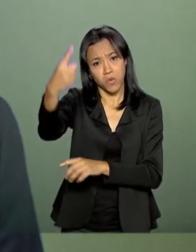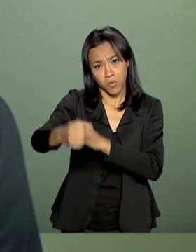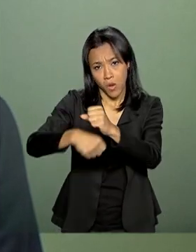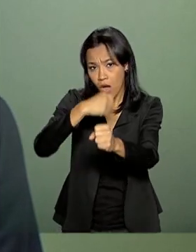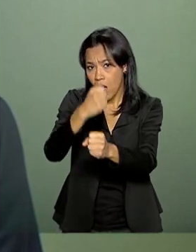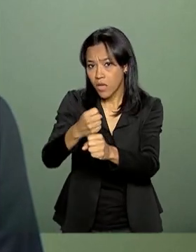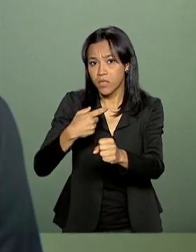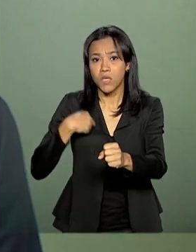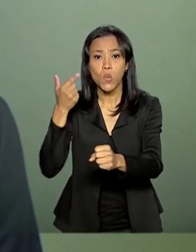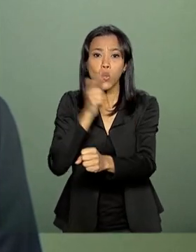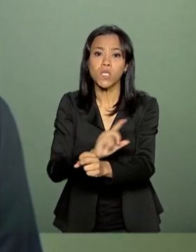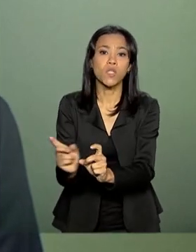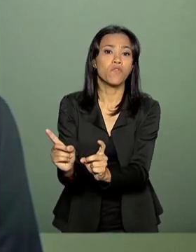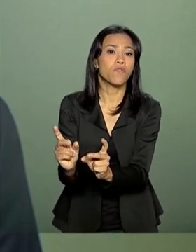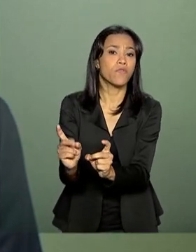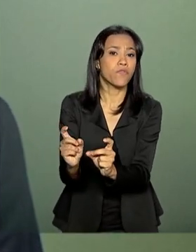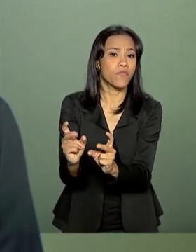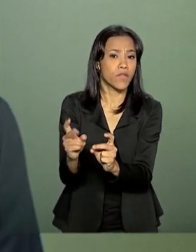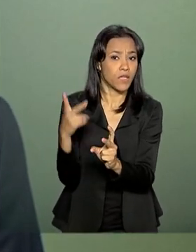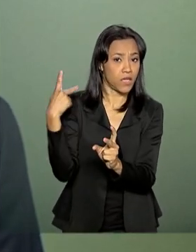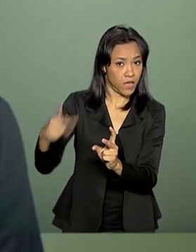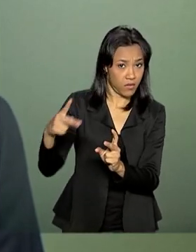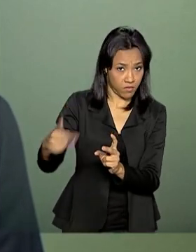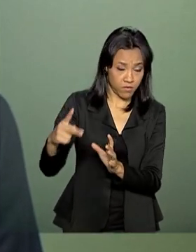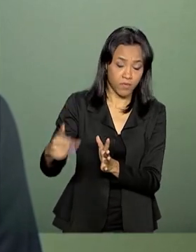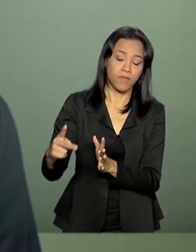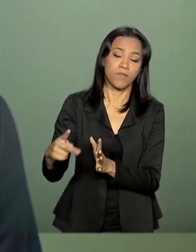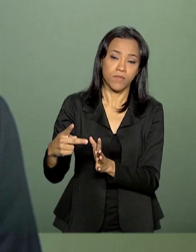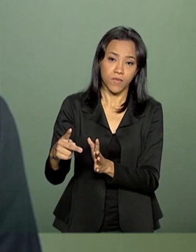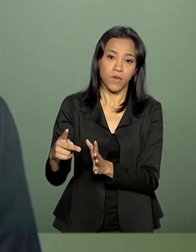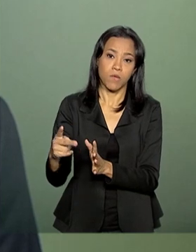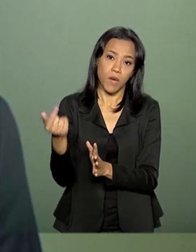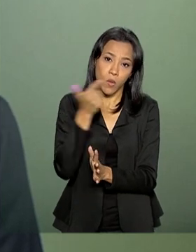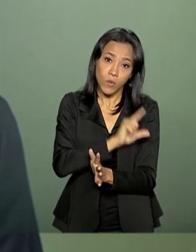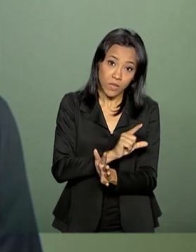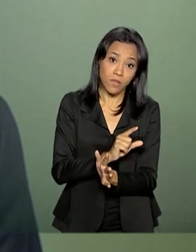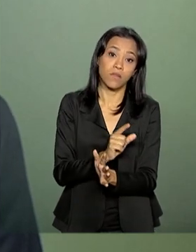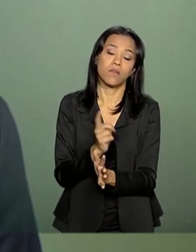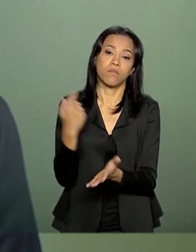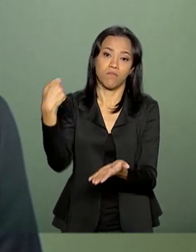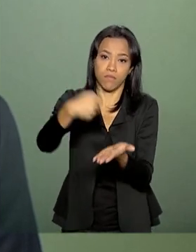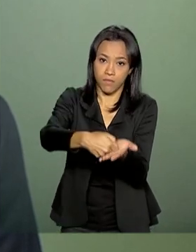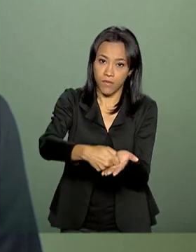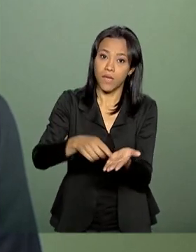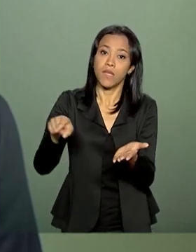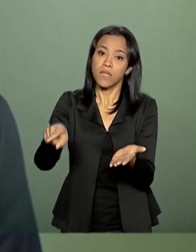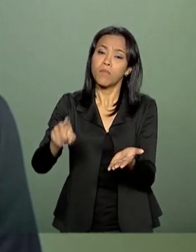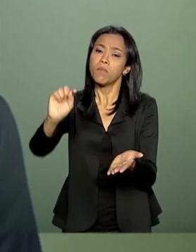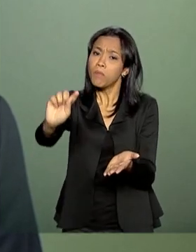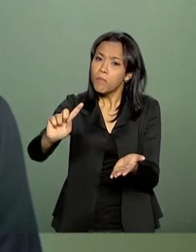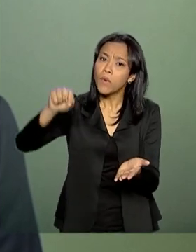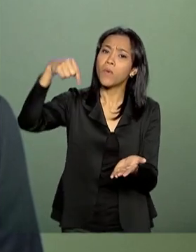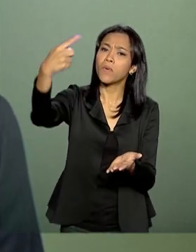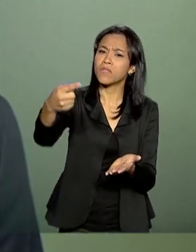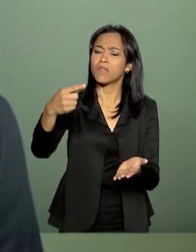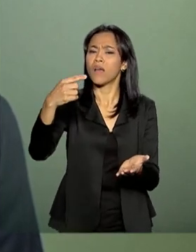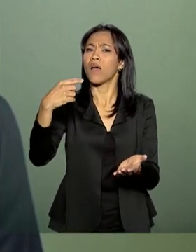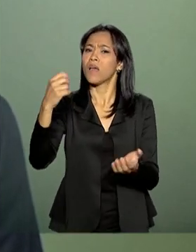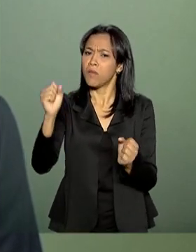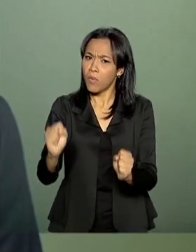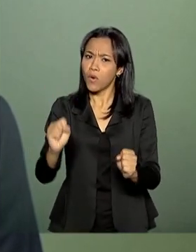conseguiu comercializar o suficiente para chegar nos R$ 600,00, no ano seguinte ele pode, até o meio do ano,